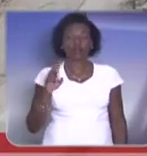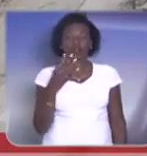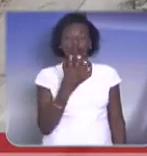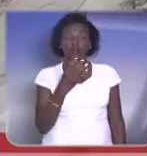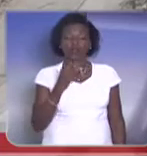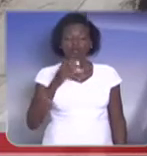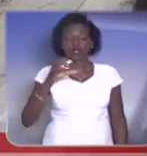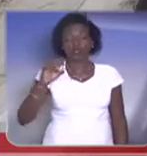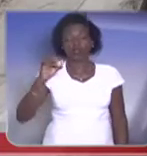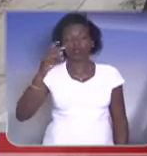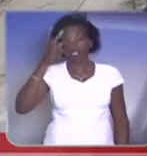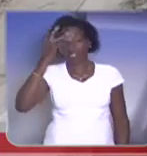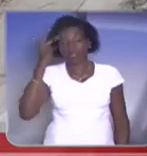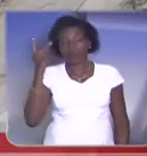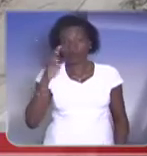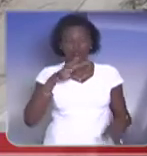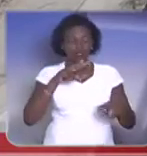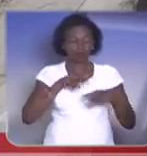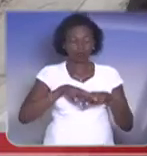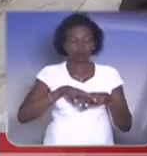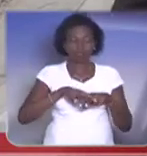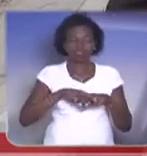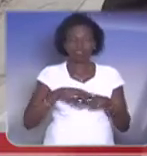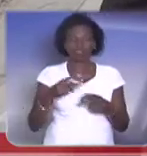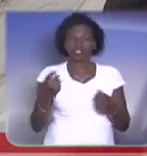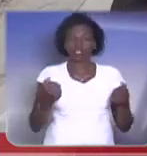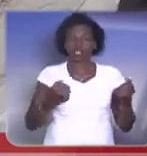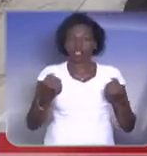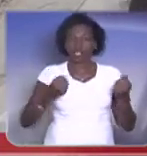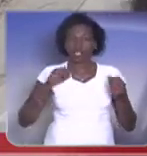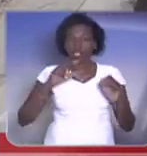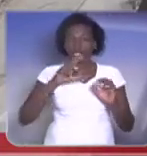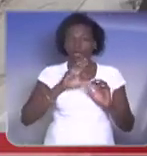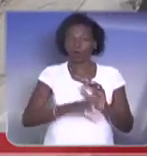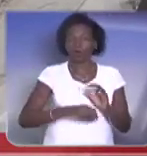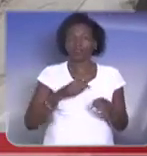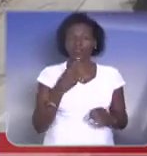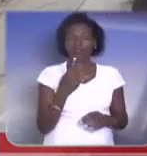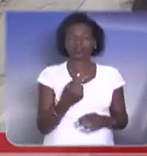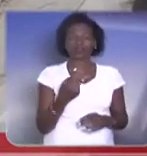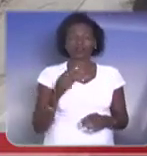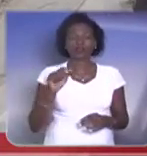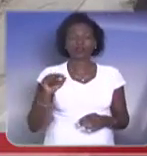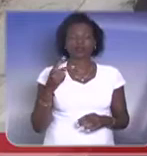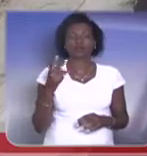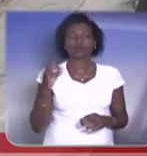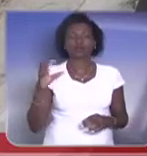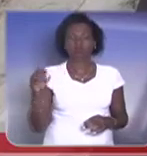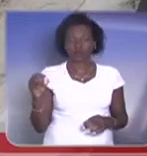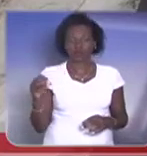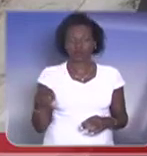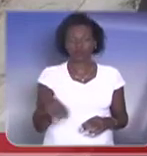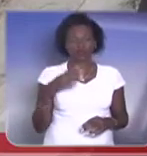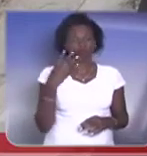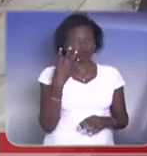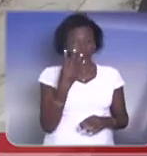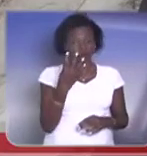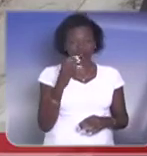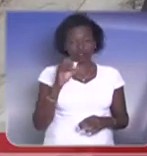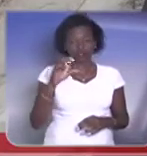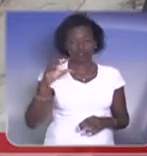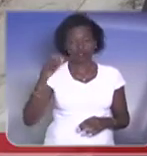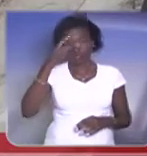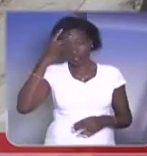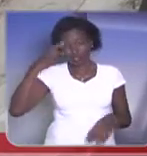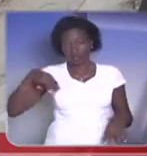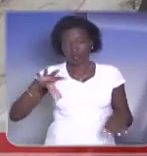e na remoção de 1.200 veículos. Coronel Camilo, 400 pessoas apresas ou apreendidas e